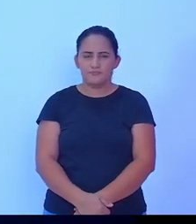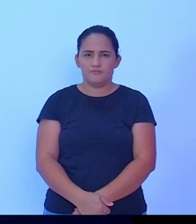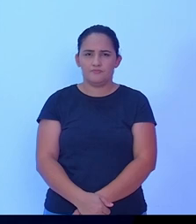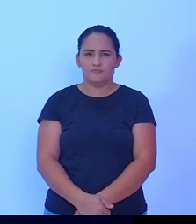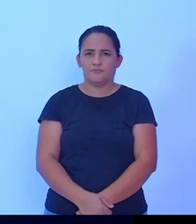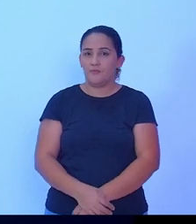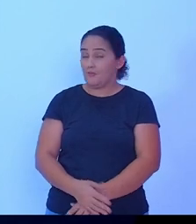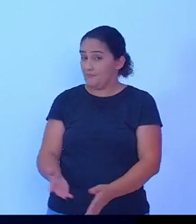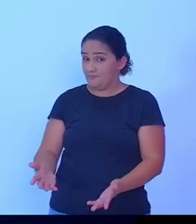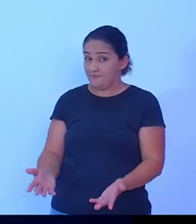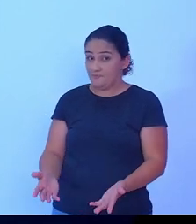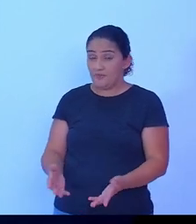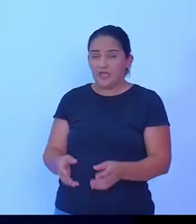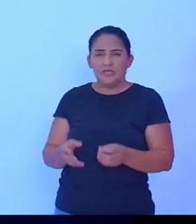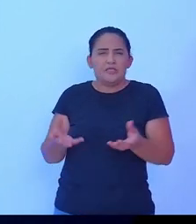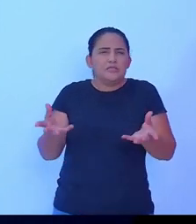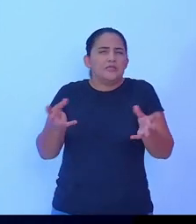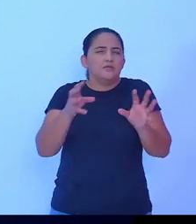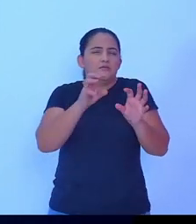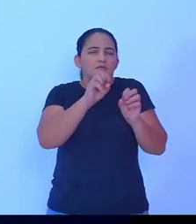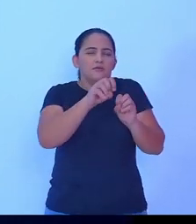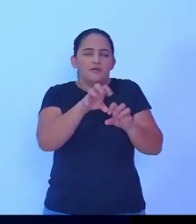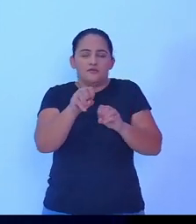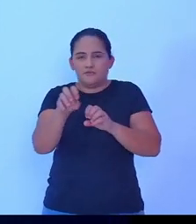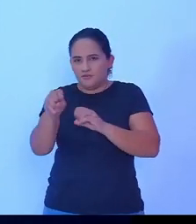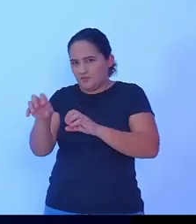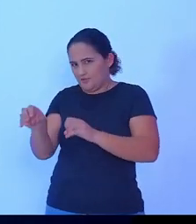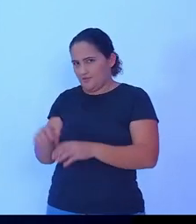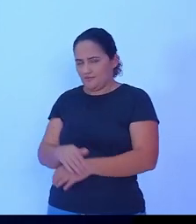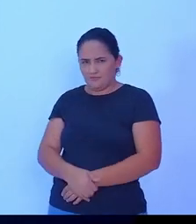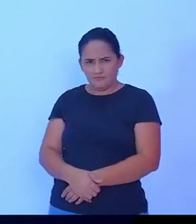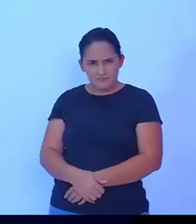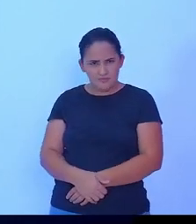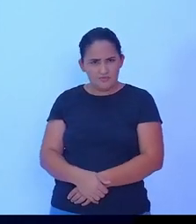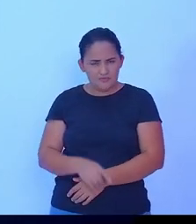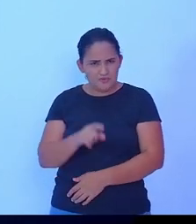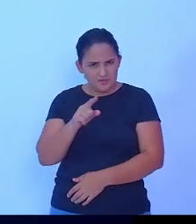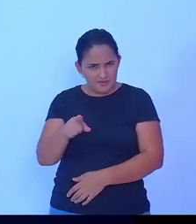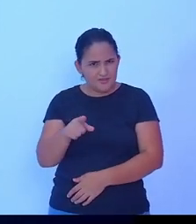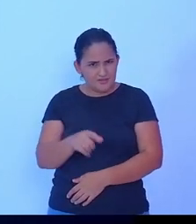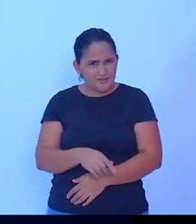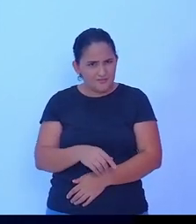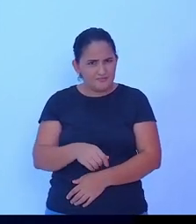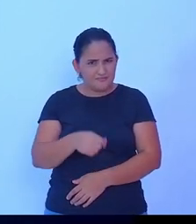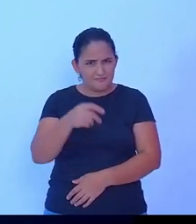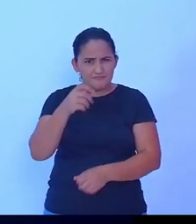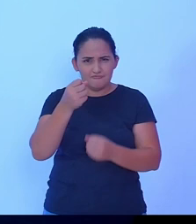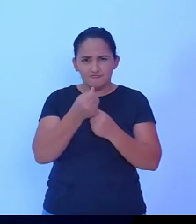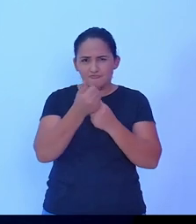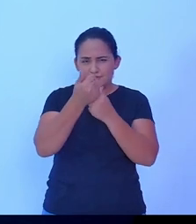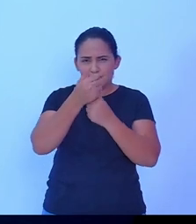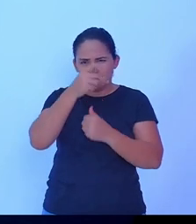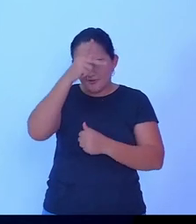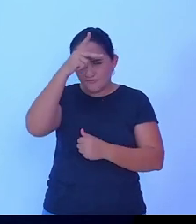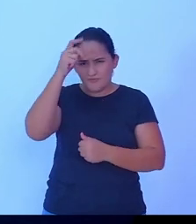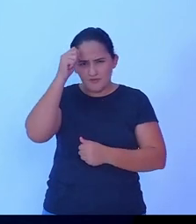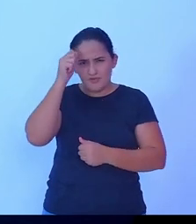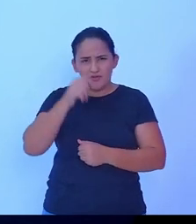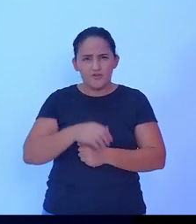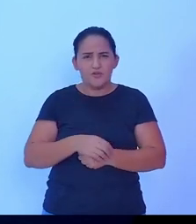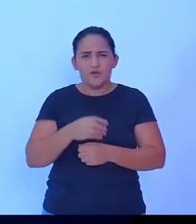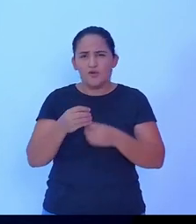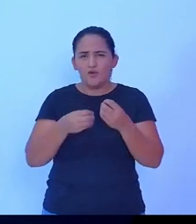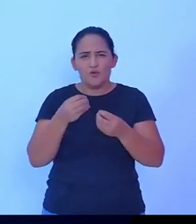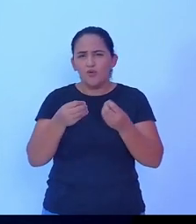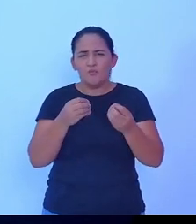sobre educação, você sendo gestor e vice-prefeito, você, como você